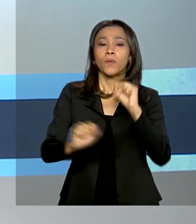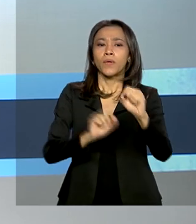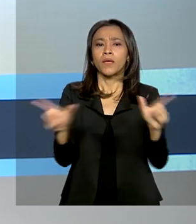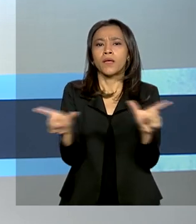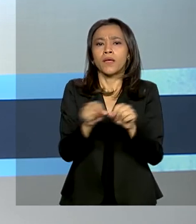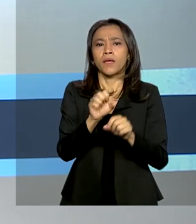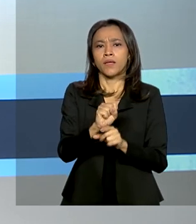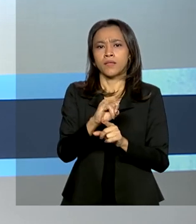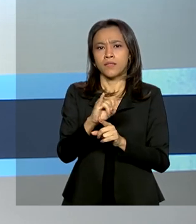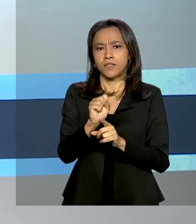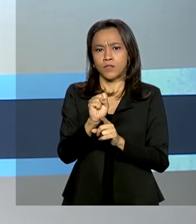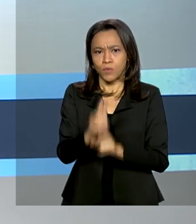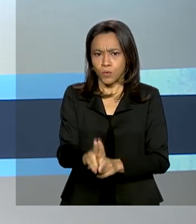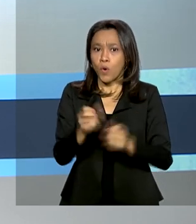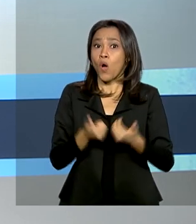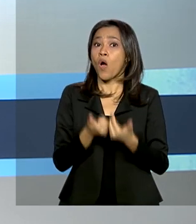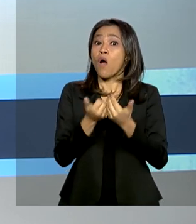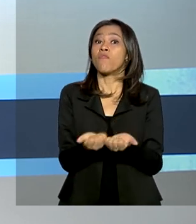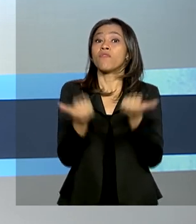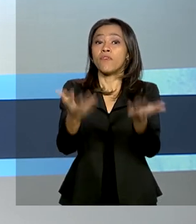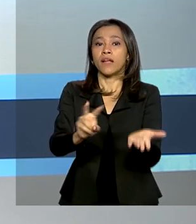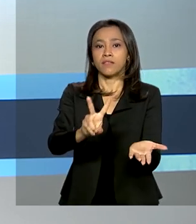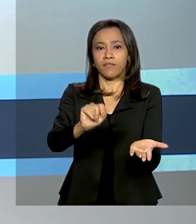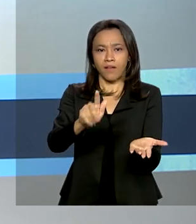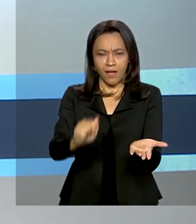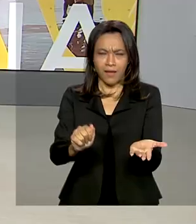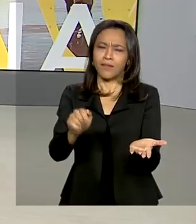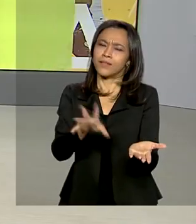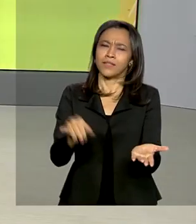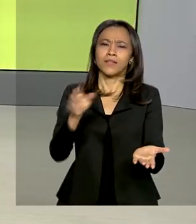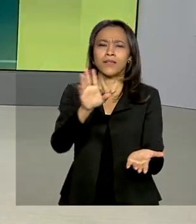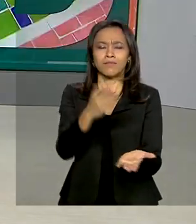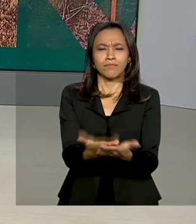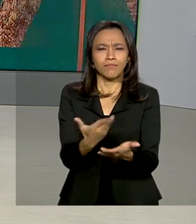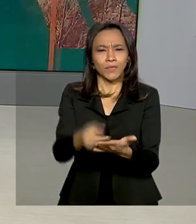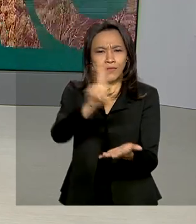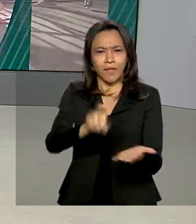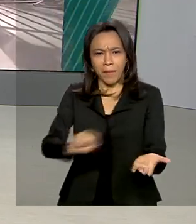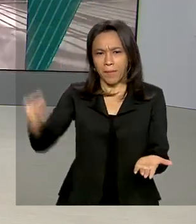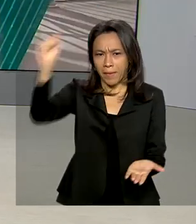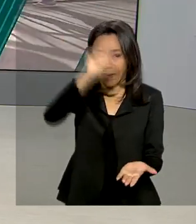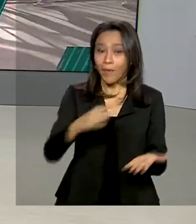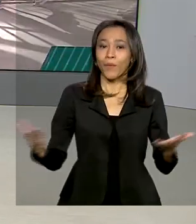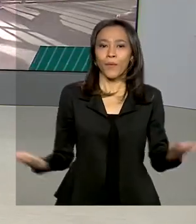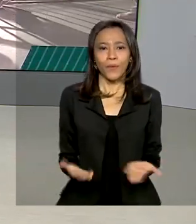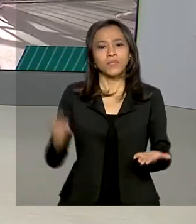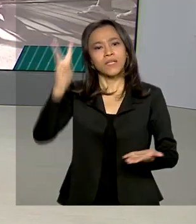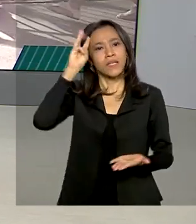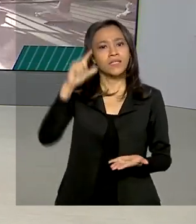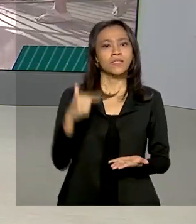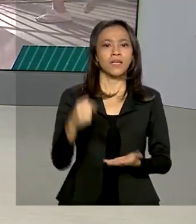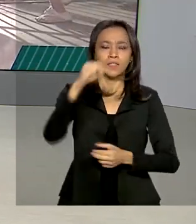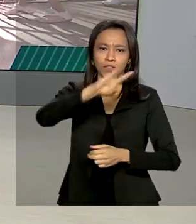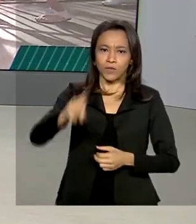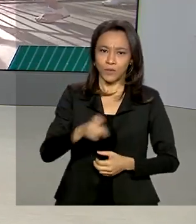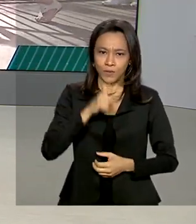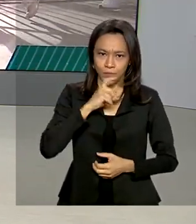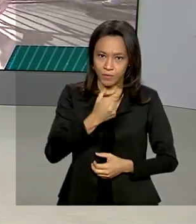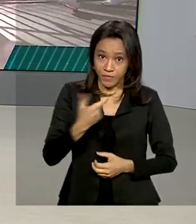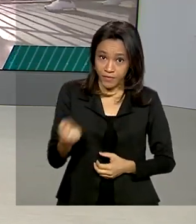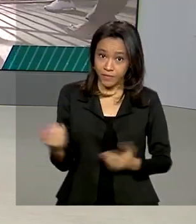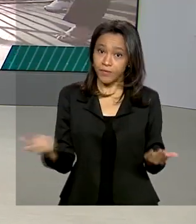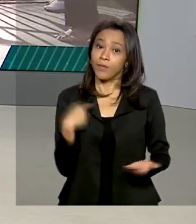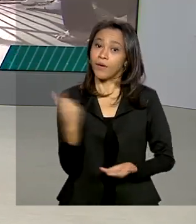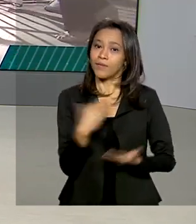oferece vagas em instituições públicas de educação superior. Hoje é terça-feira, 7 de julho de 2020. O